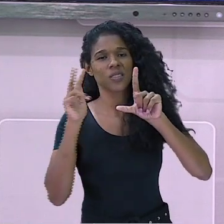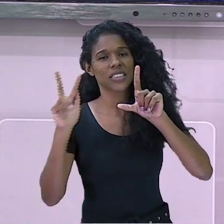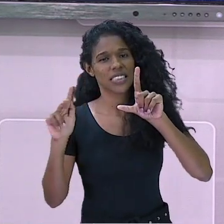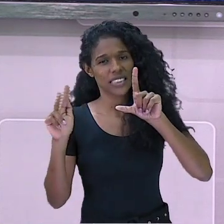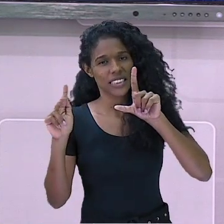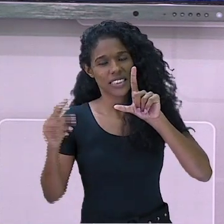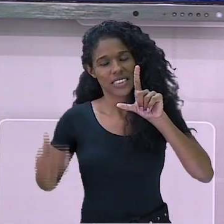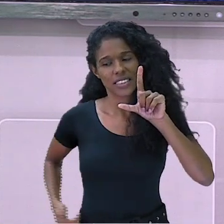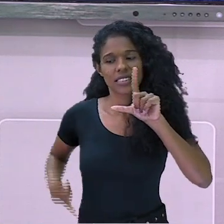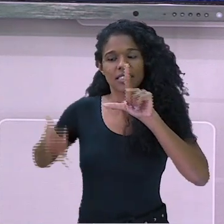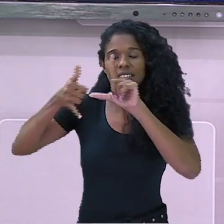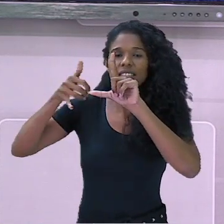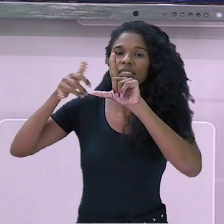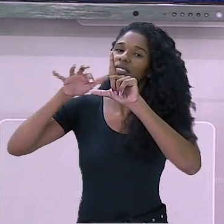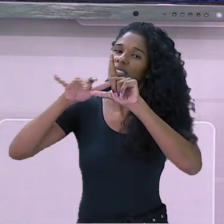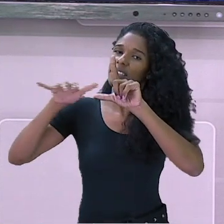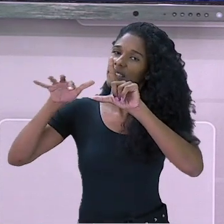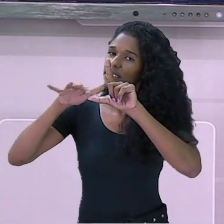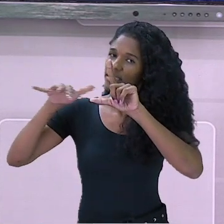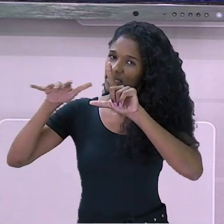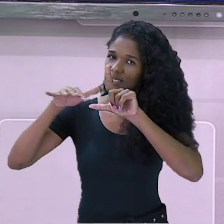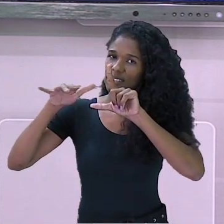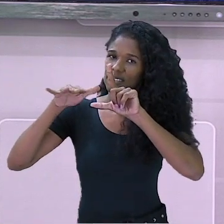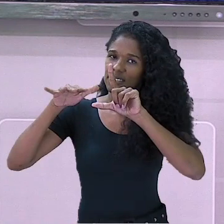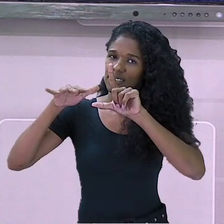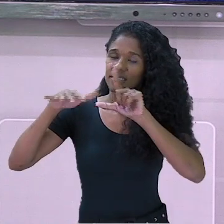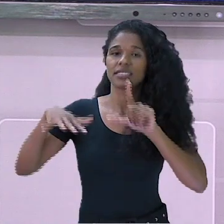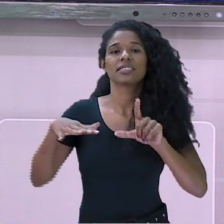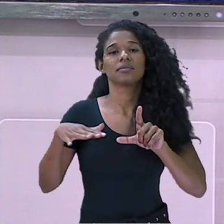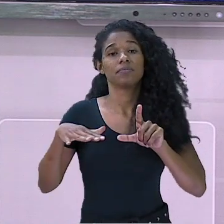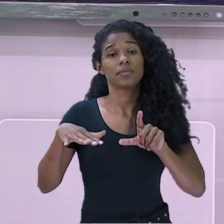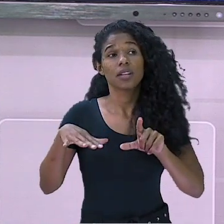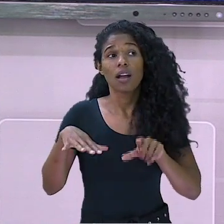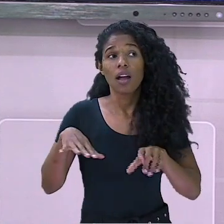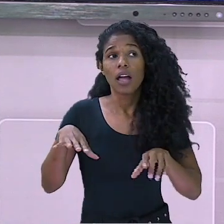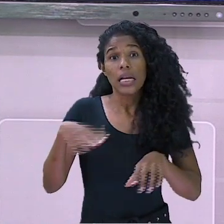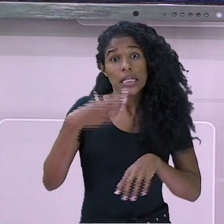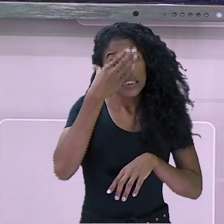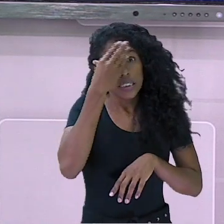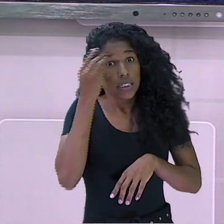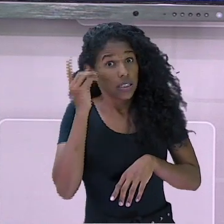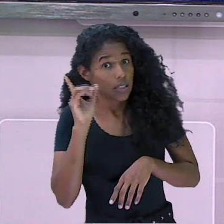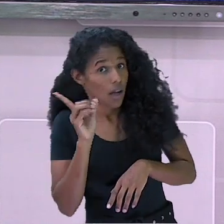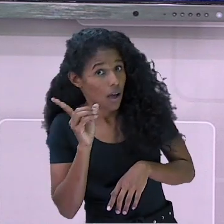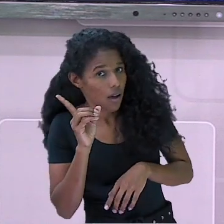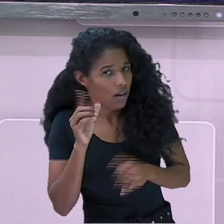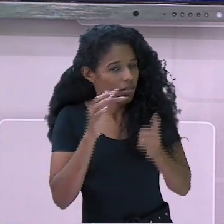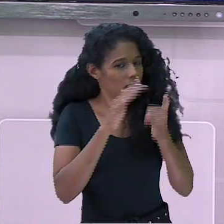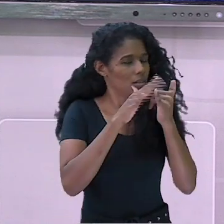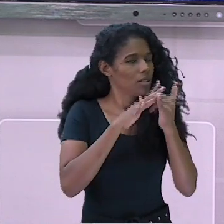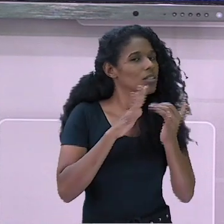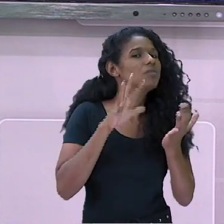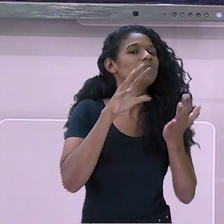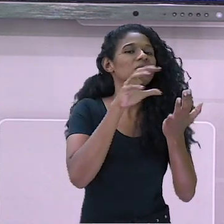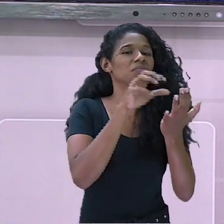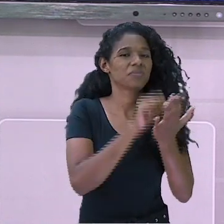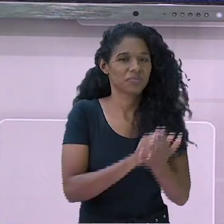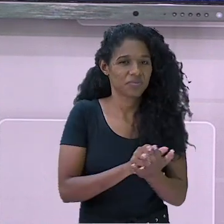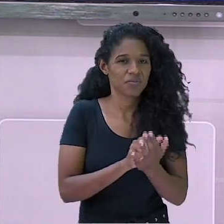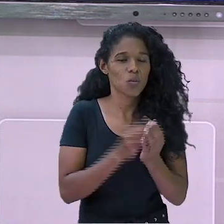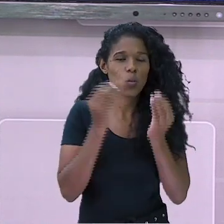celular para a imagem que aparece no canto da tela. E não esqueça de se inscrever no nosso canal do YouTube.